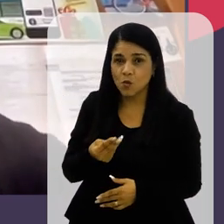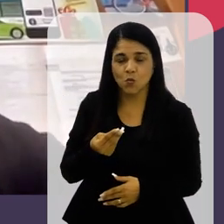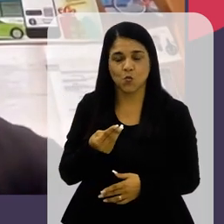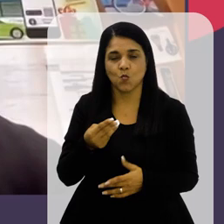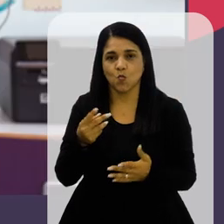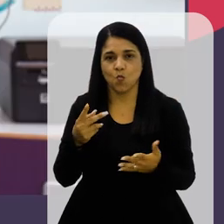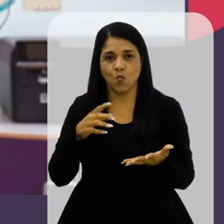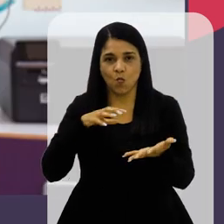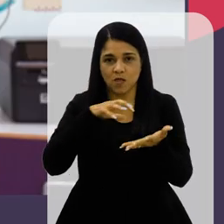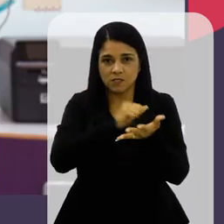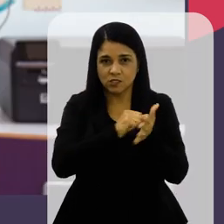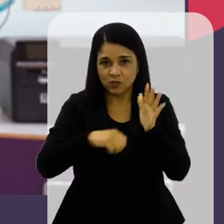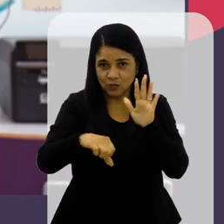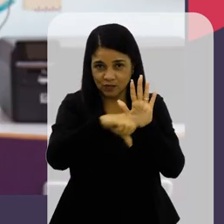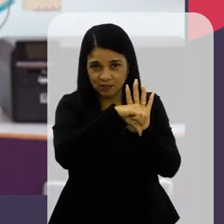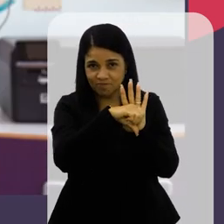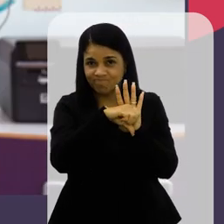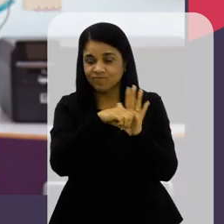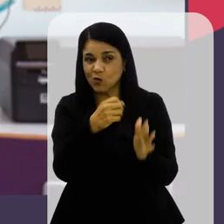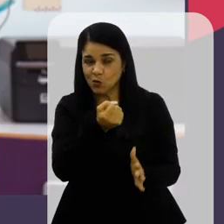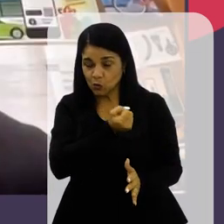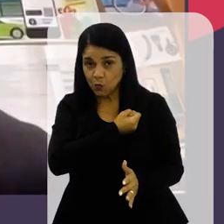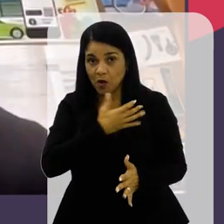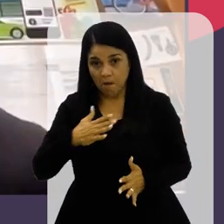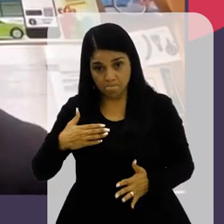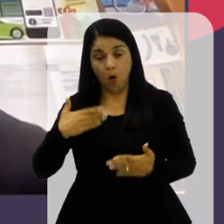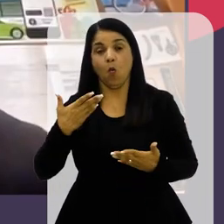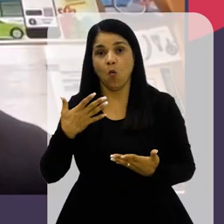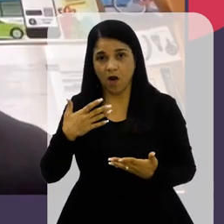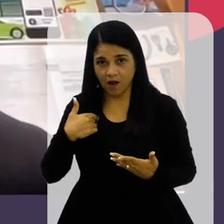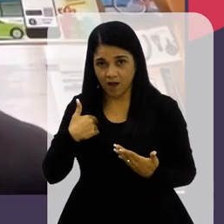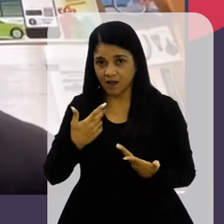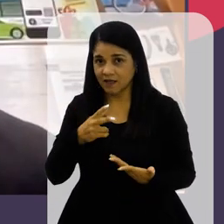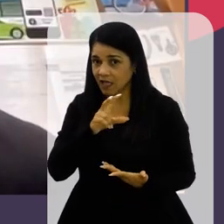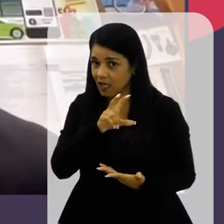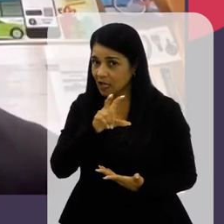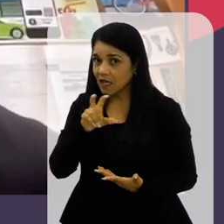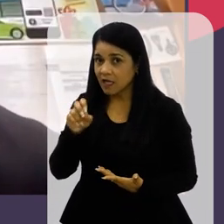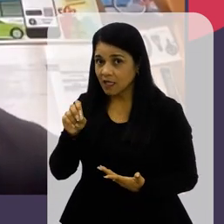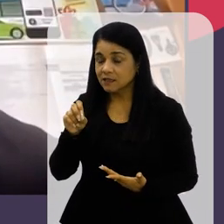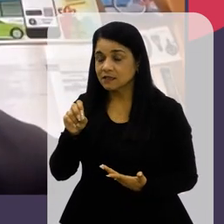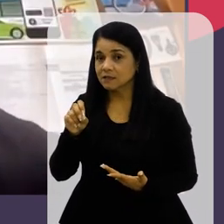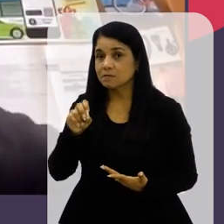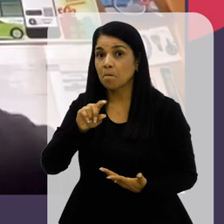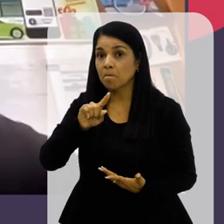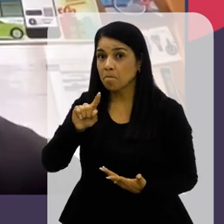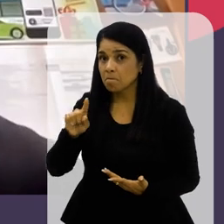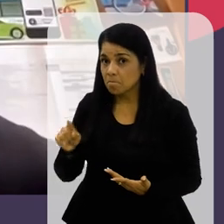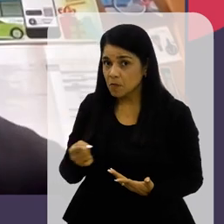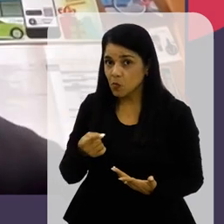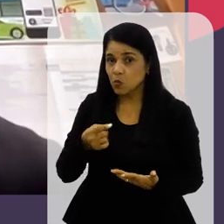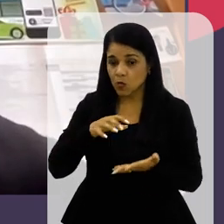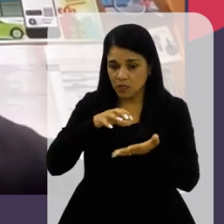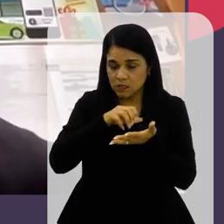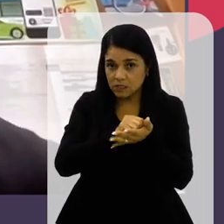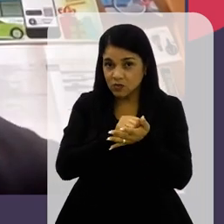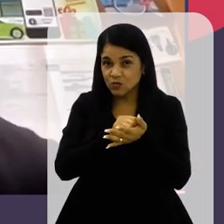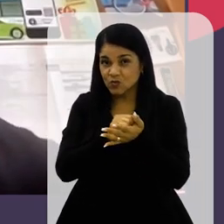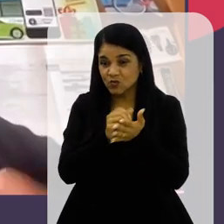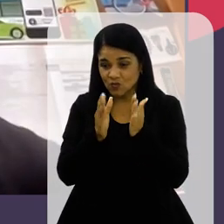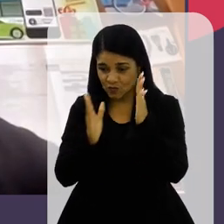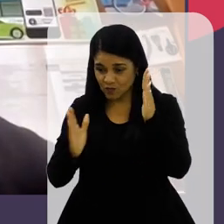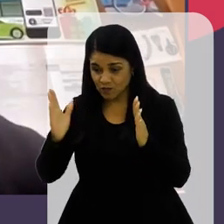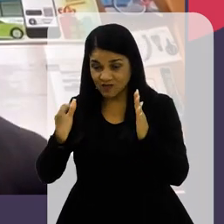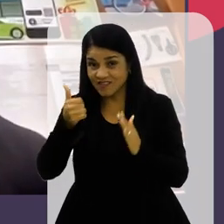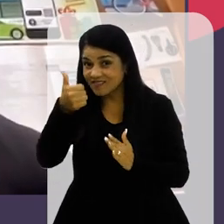Que é um universo Impressionante O número É chocante 500 mil Ocorrências Ao longo de 10 anos Mas é